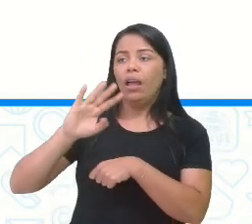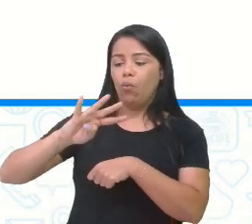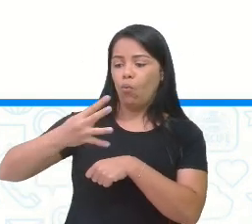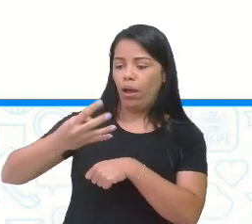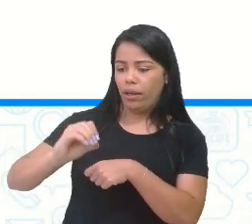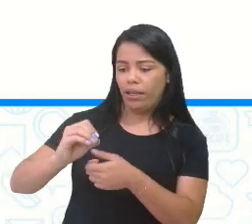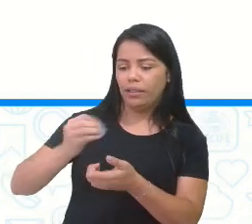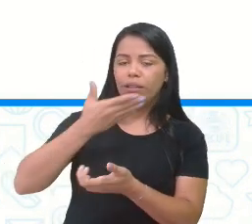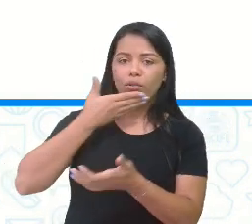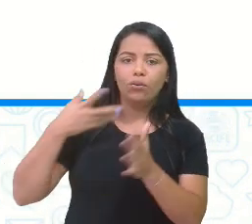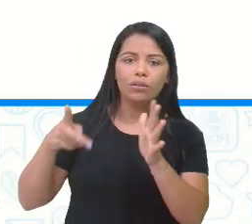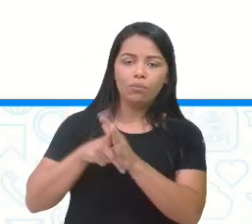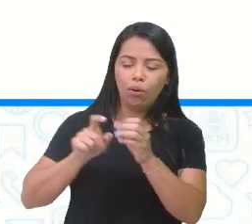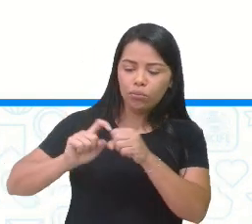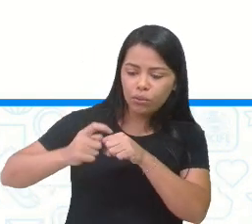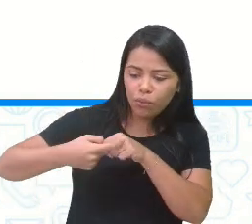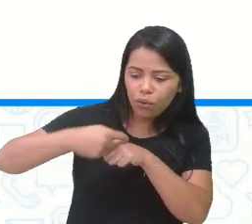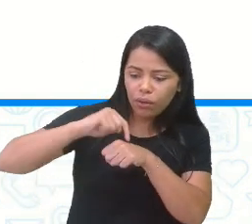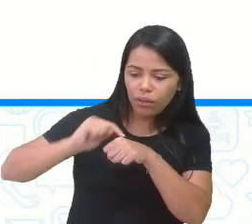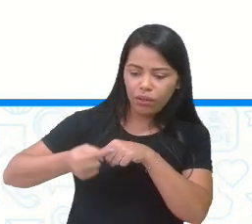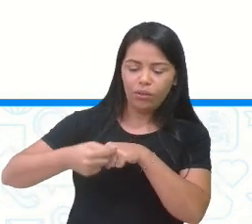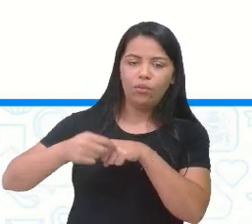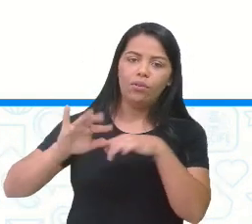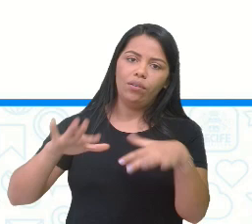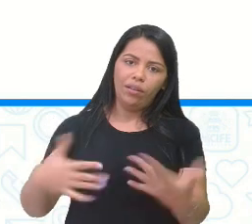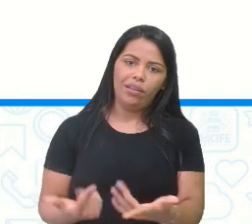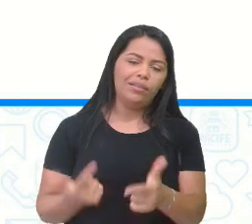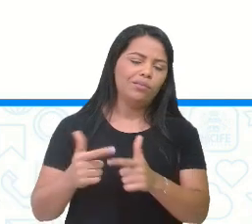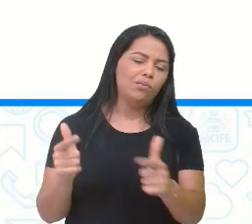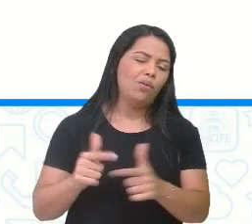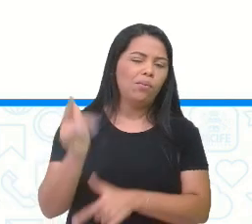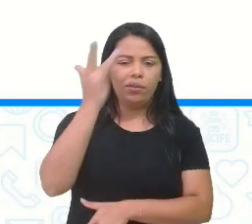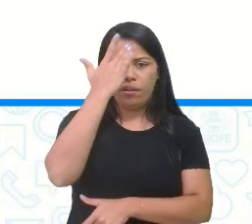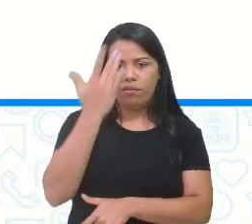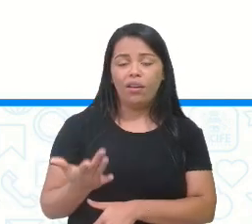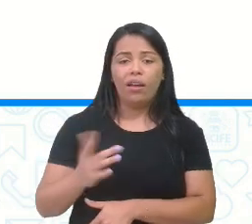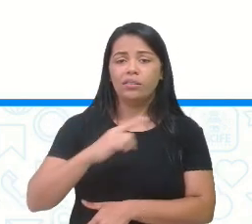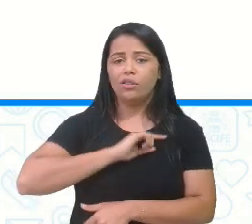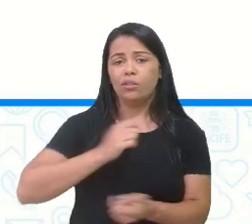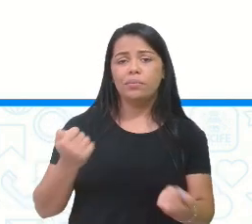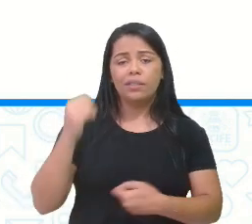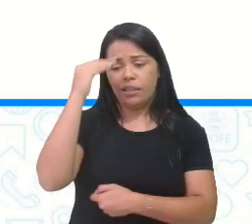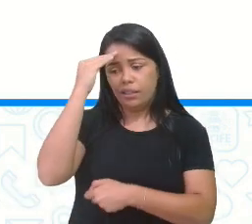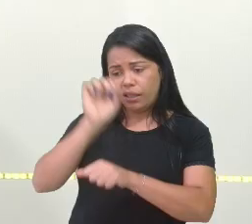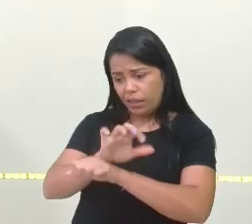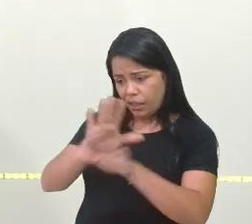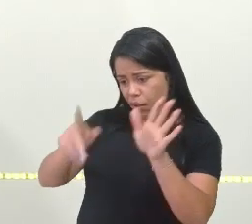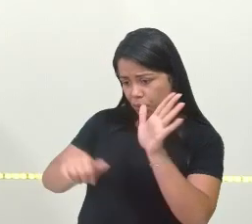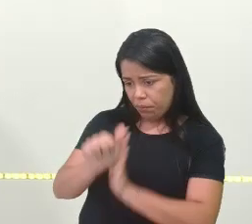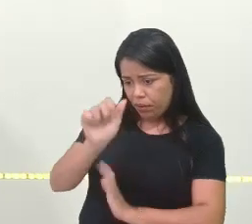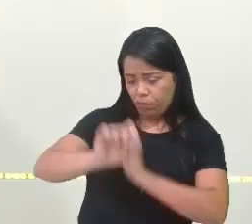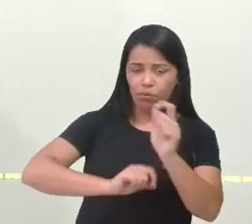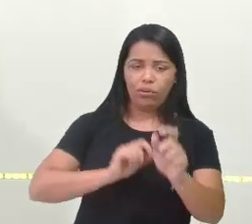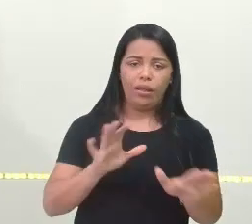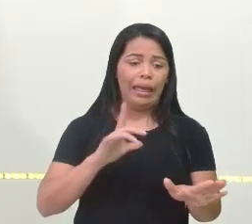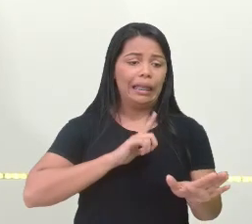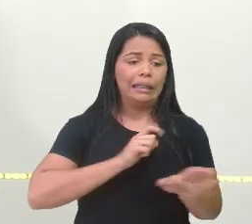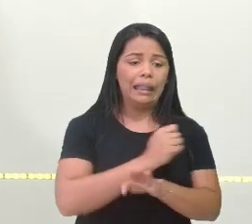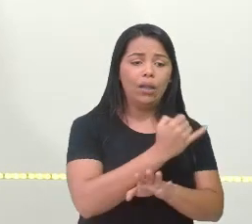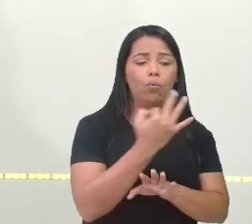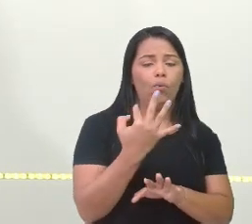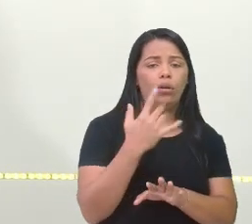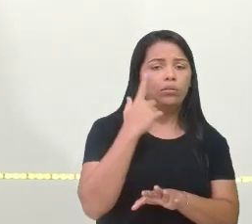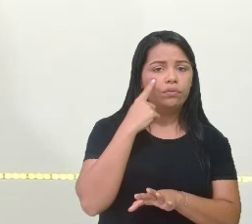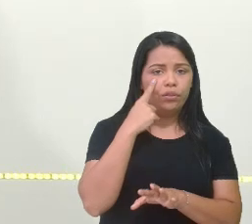problema está fácil. A gente precisa fazer o quê? Entender as informações que ele está trazendo. Ela tinha a quantidade